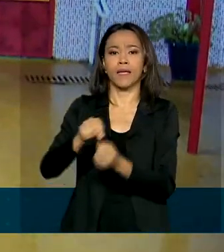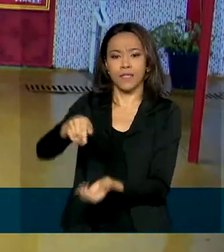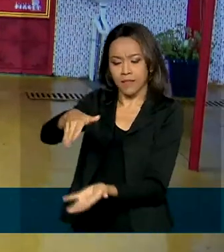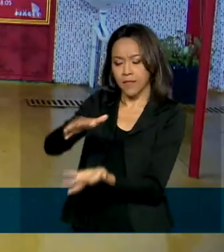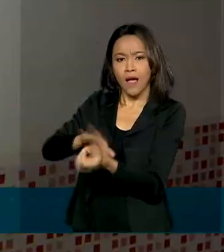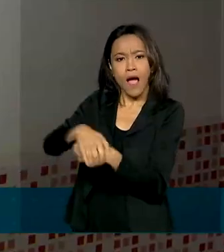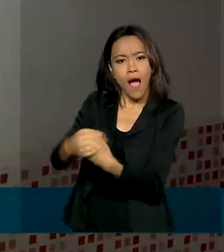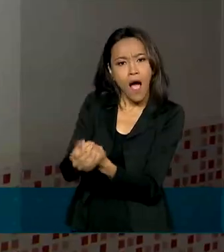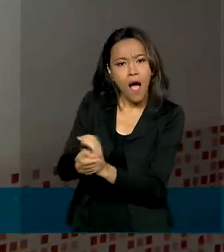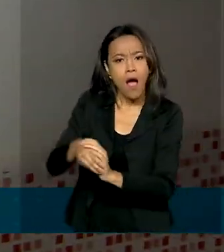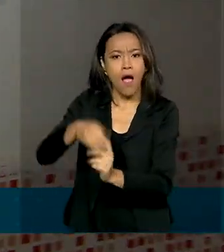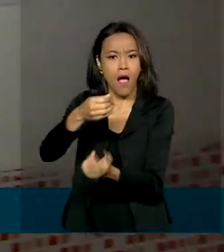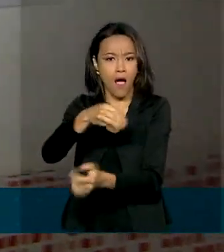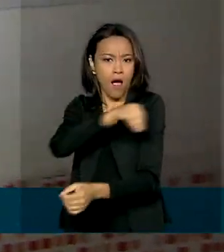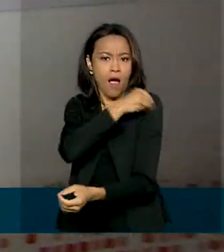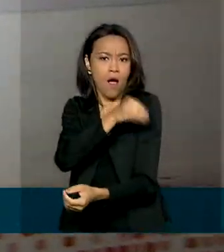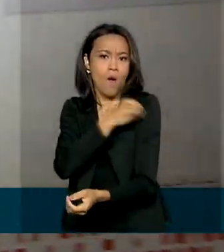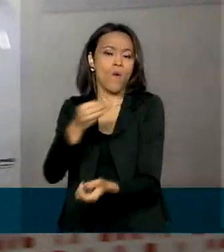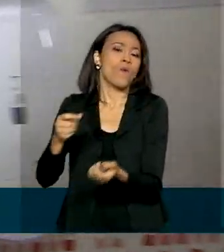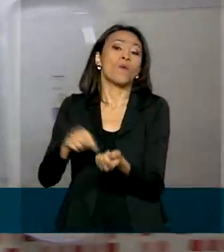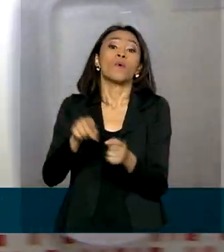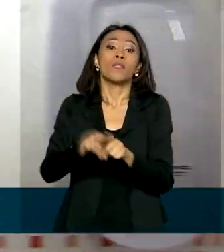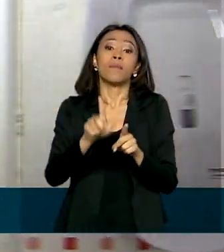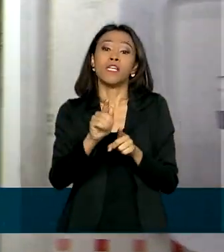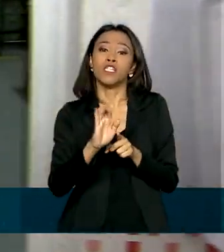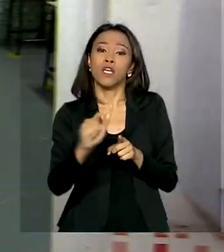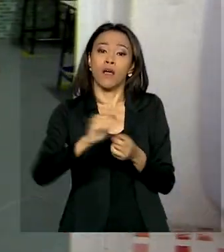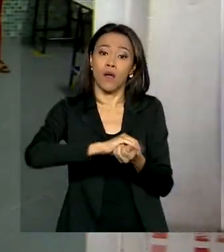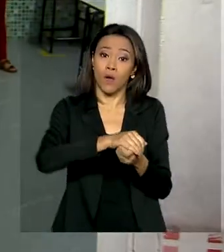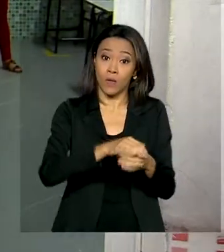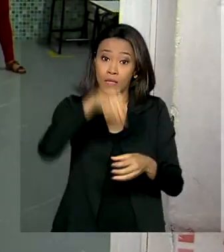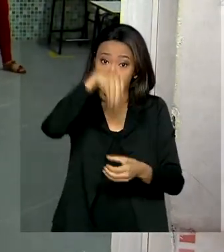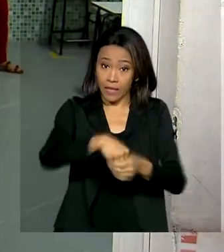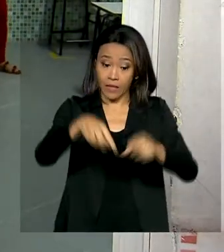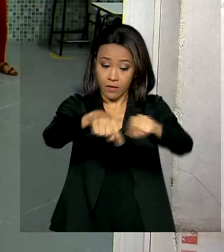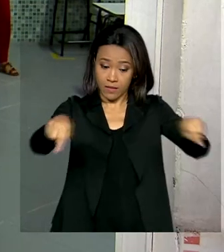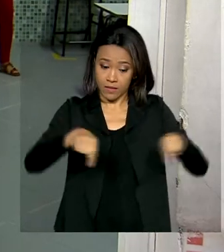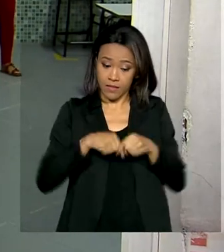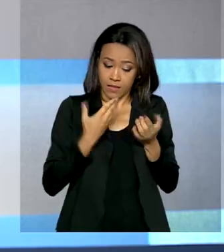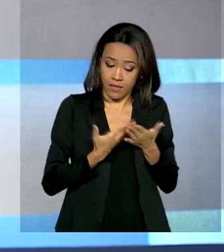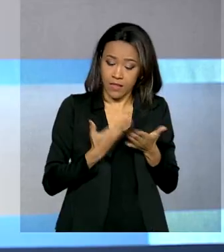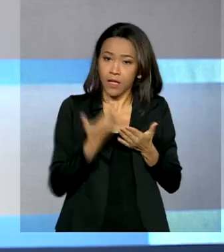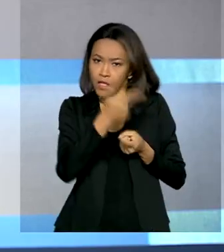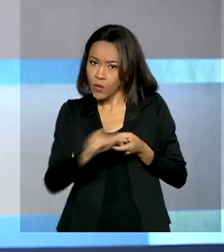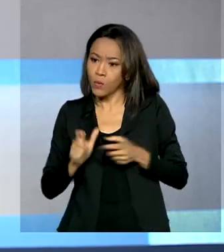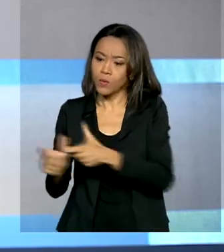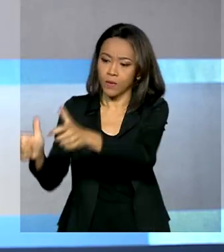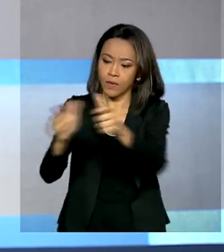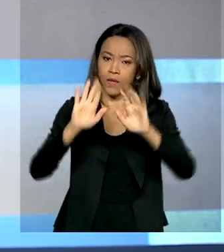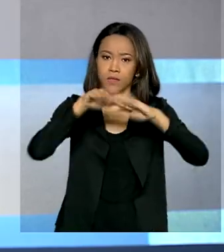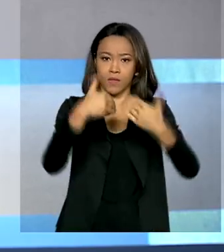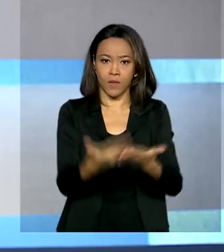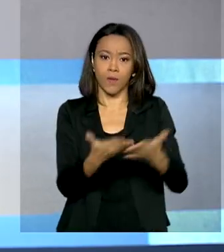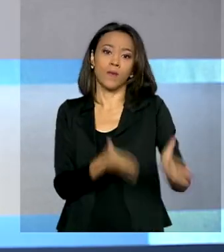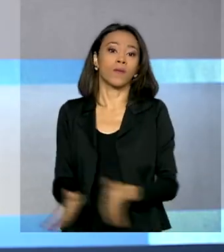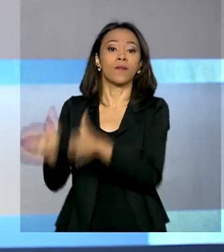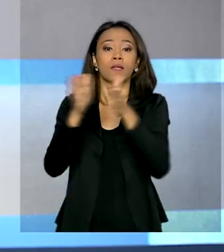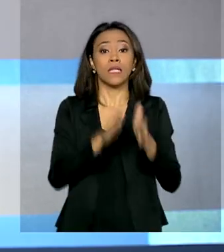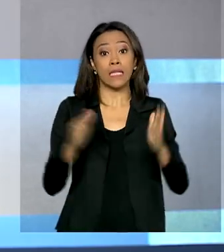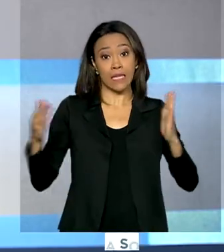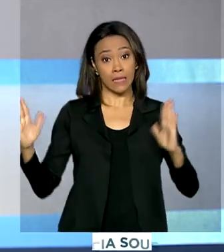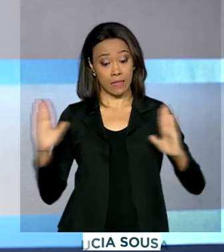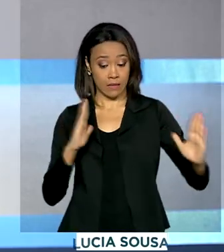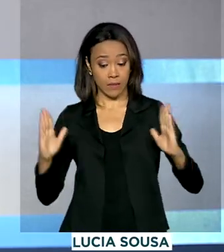70% nas salas de aula e demais ambientes da escola. Em tempos de pandemia,